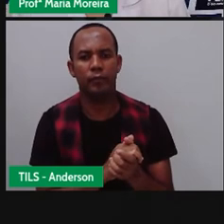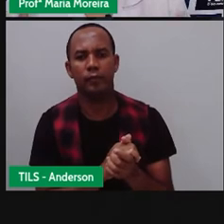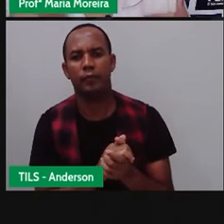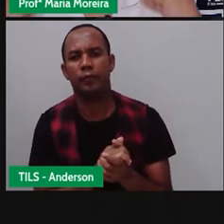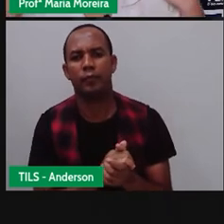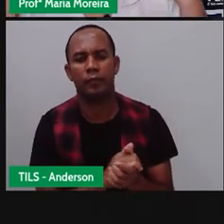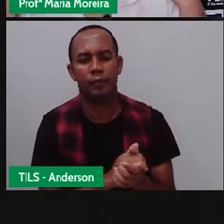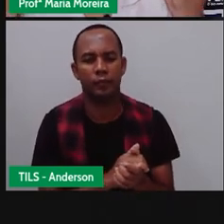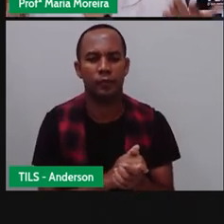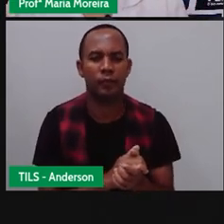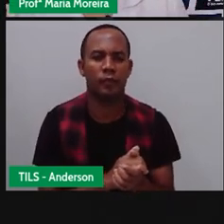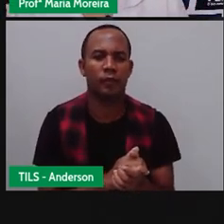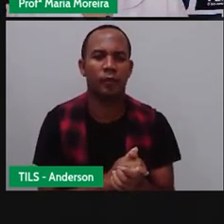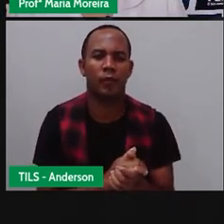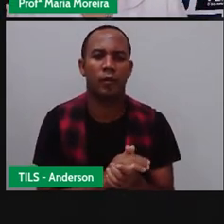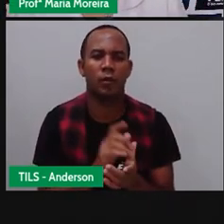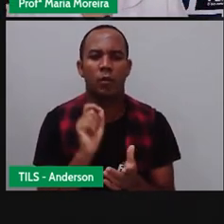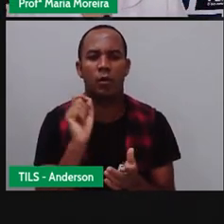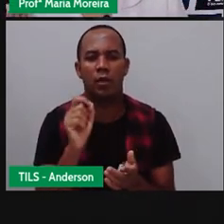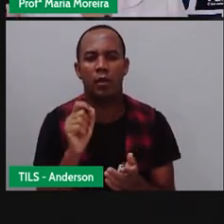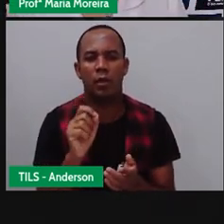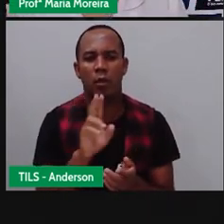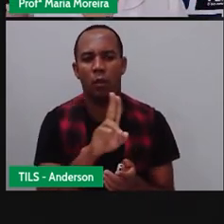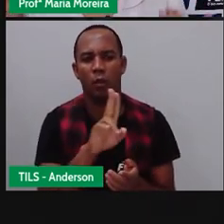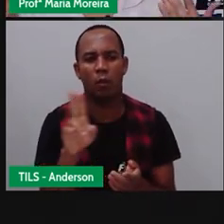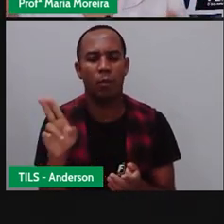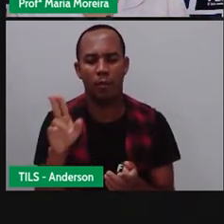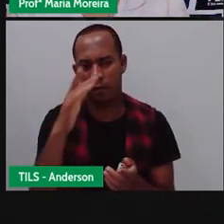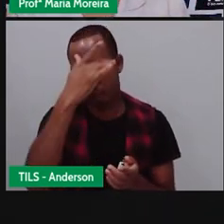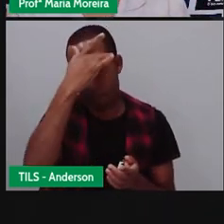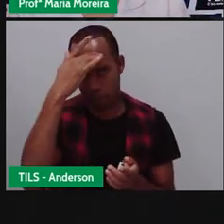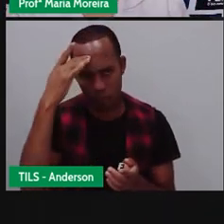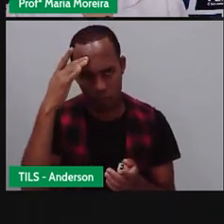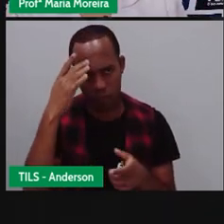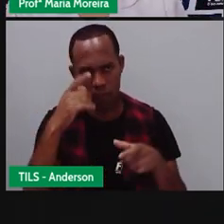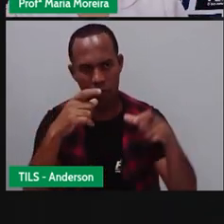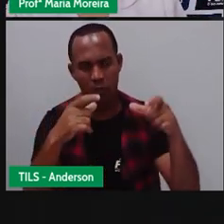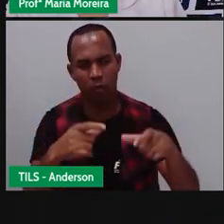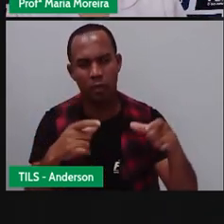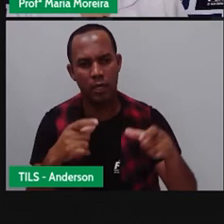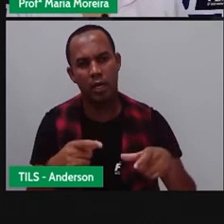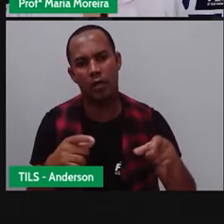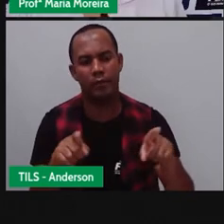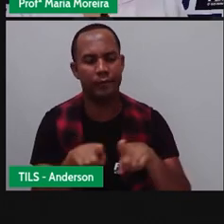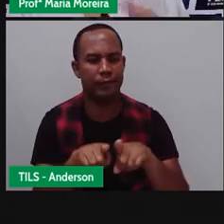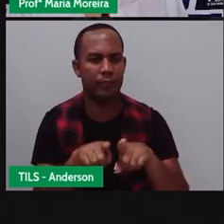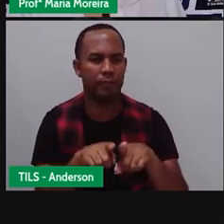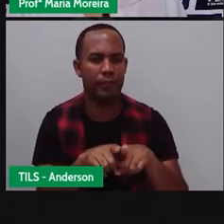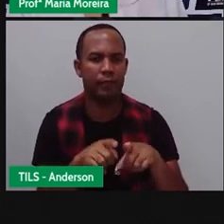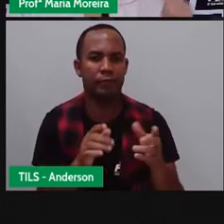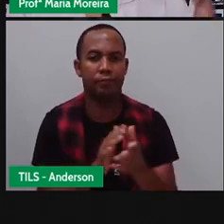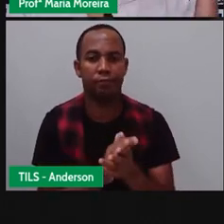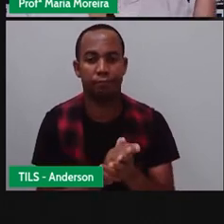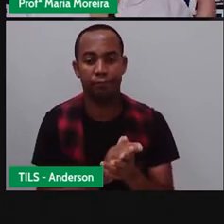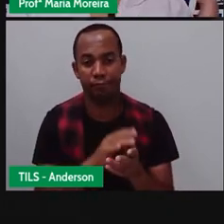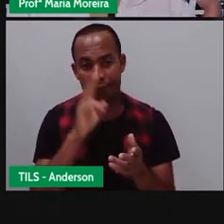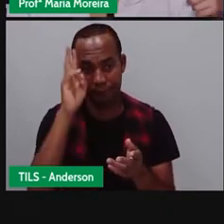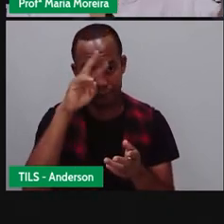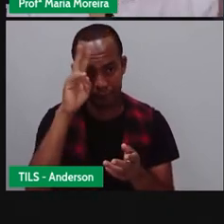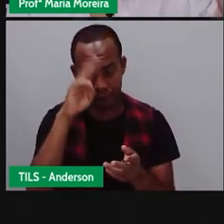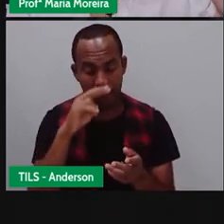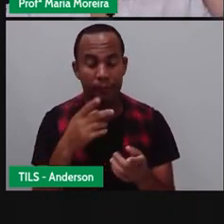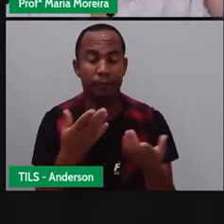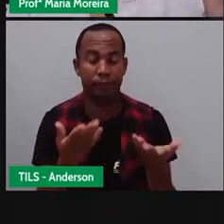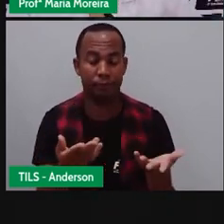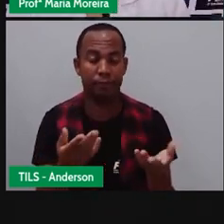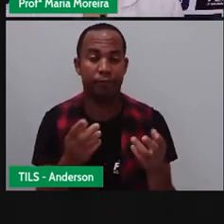substantivos que dão nome a pessoas, lugares, marcas. Lembram disso? Não, lembrando, é só dar uma voltinha